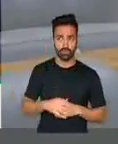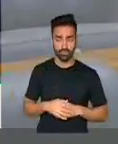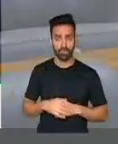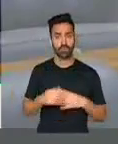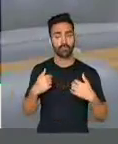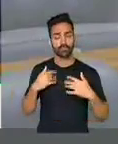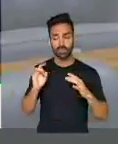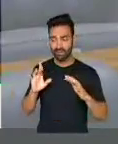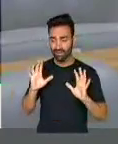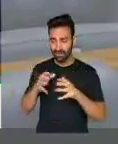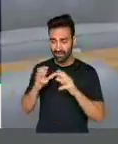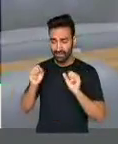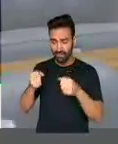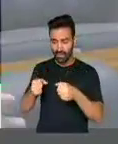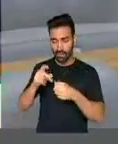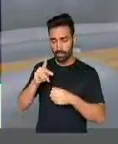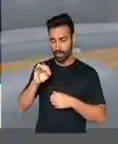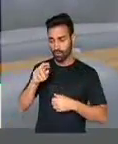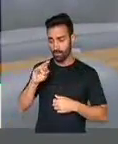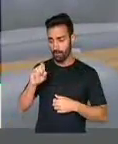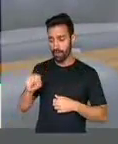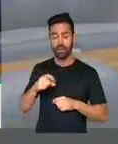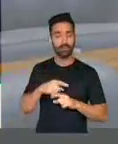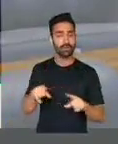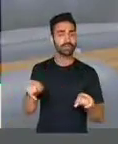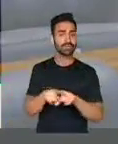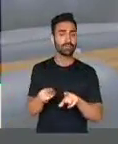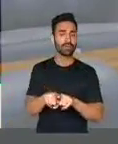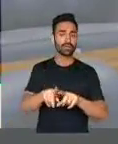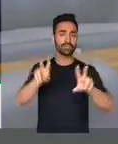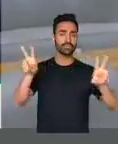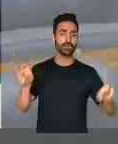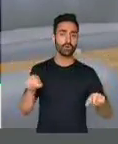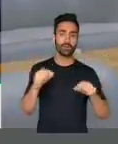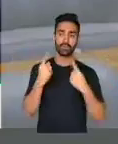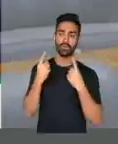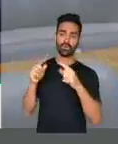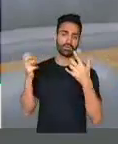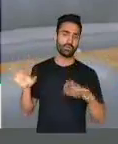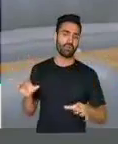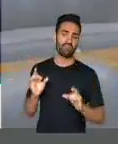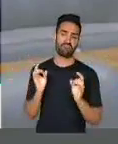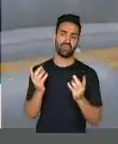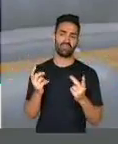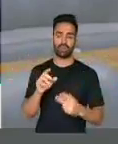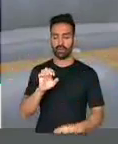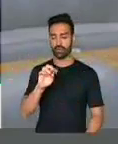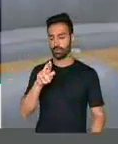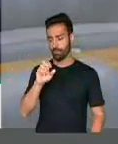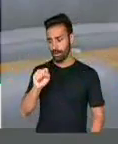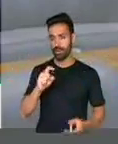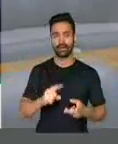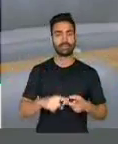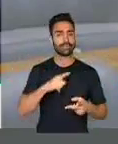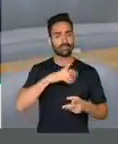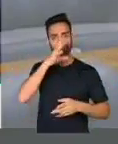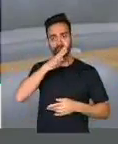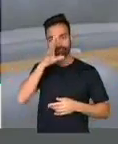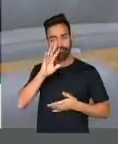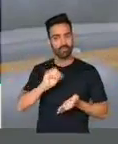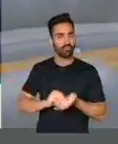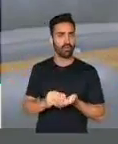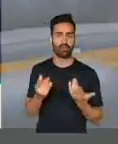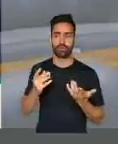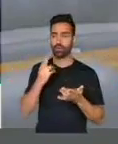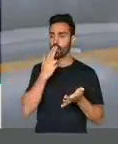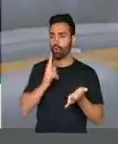não só a defesa da Petrobras, mas como também acaba colocando a questão contra a privatização da Eletrobras, contra o desmonte que está acontecendo com o Correio